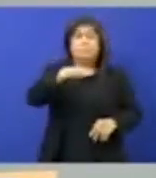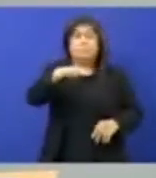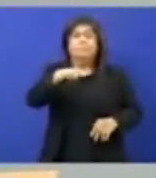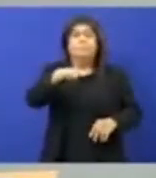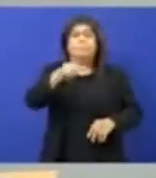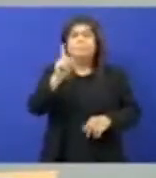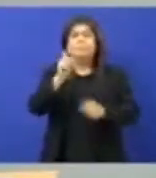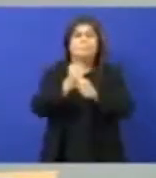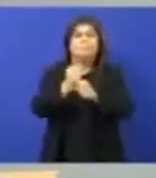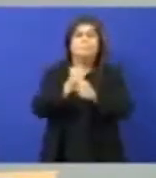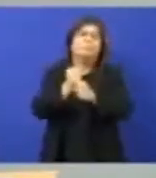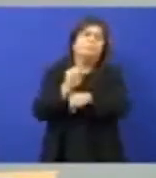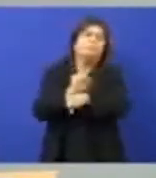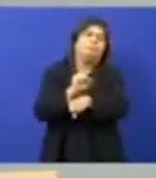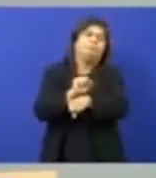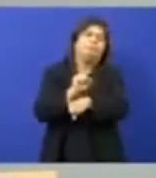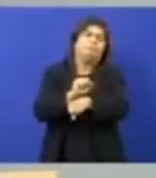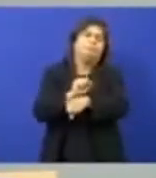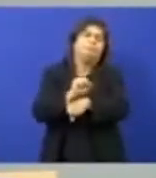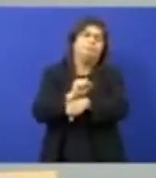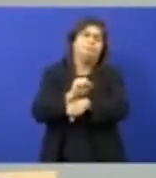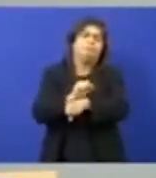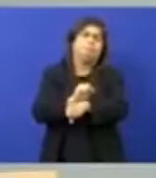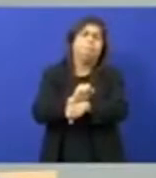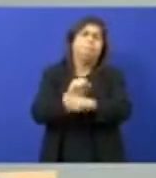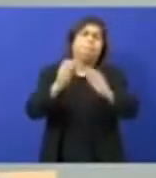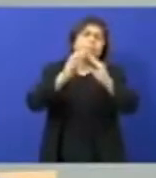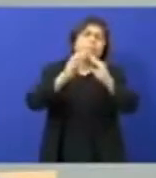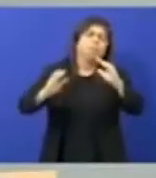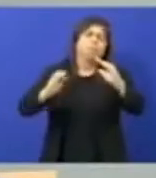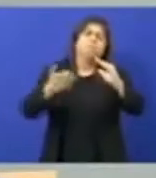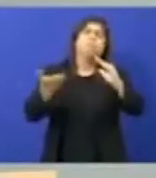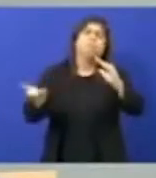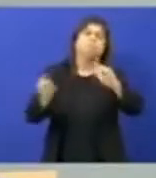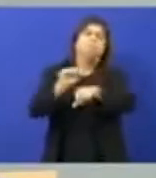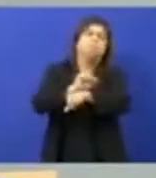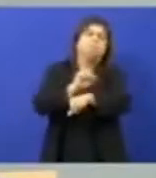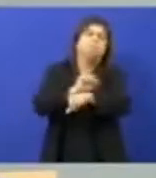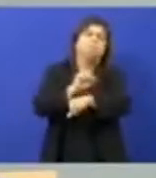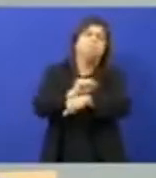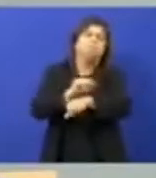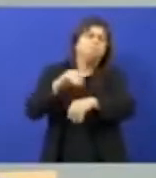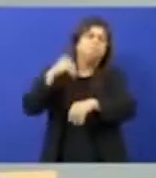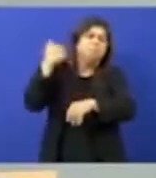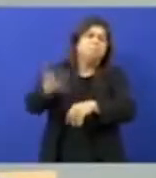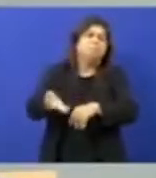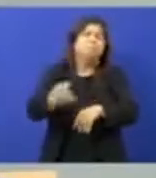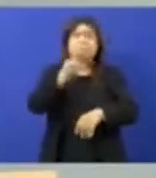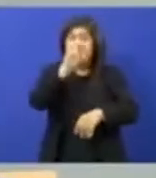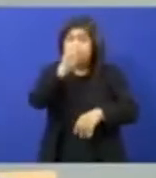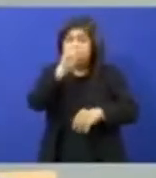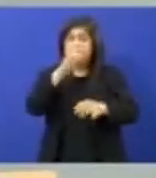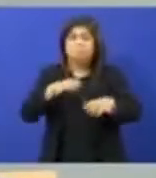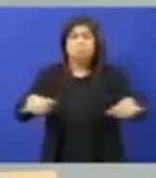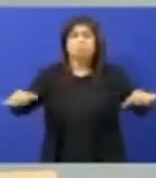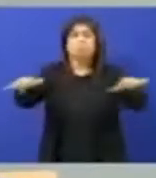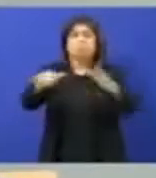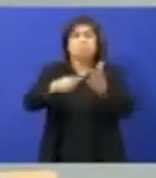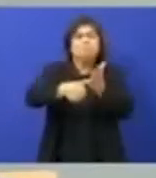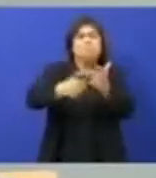mais de um ano se espera a chegada da Casa da Cidadania. Patos é uma cidade que tem uma